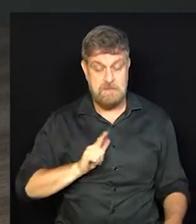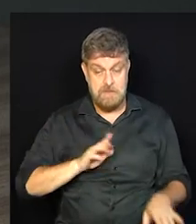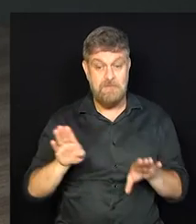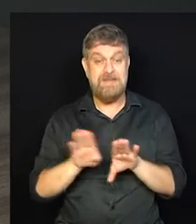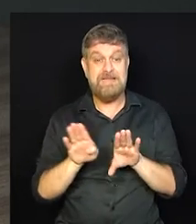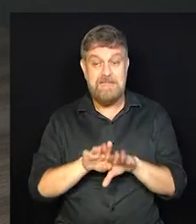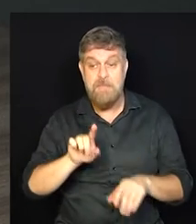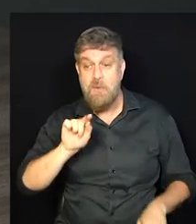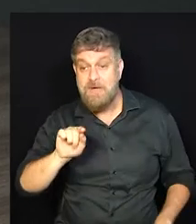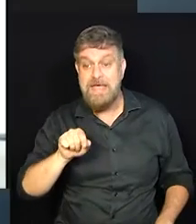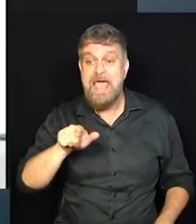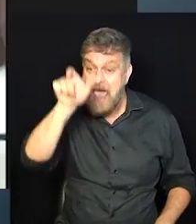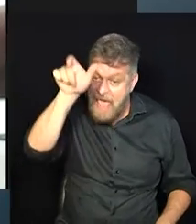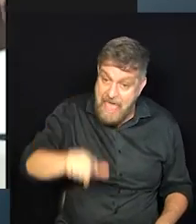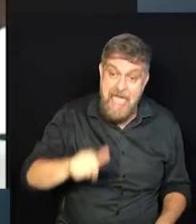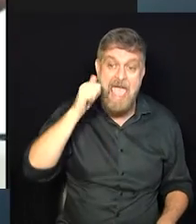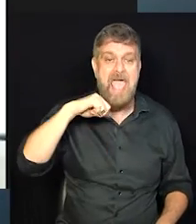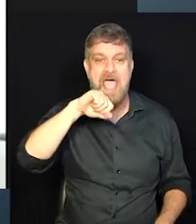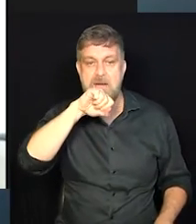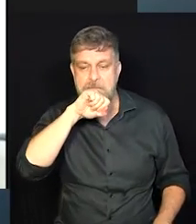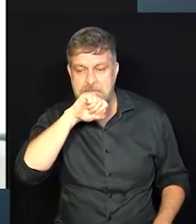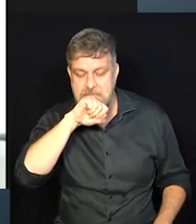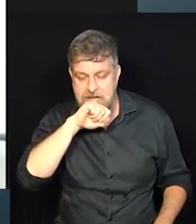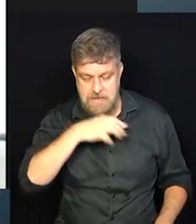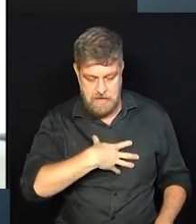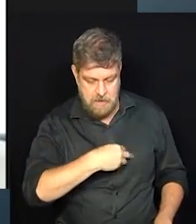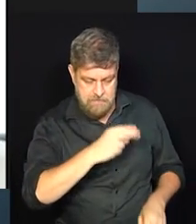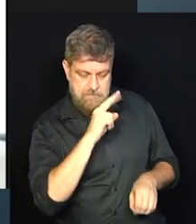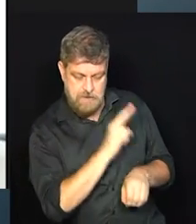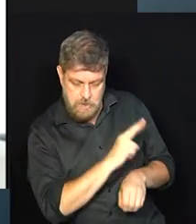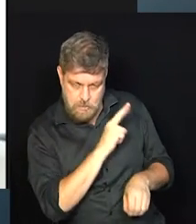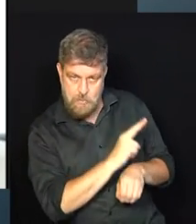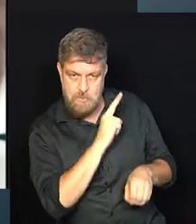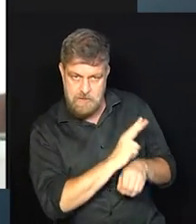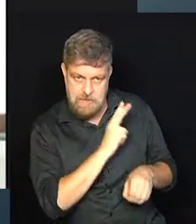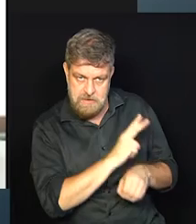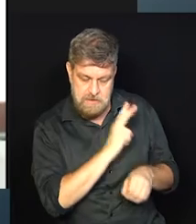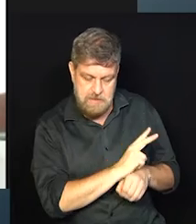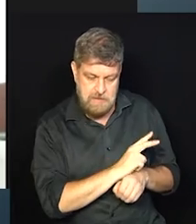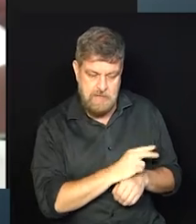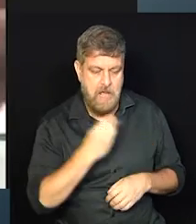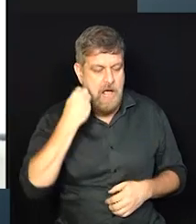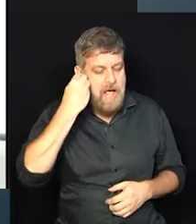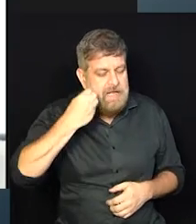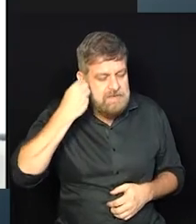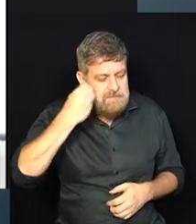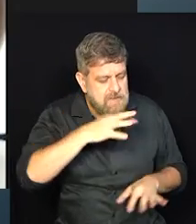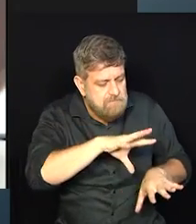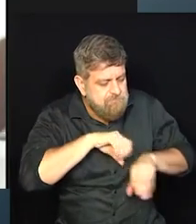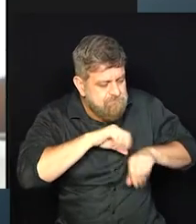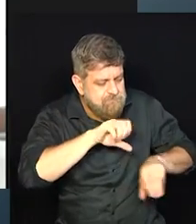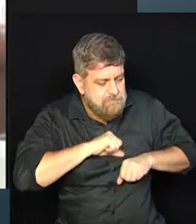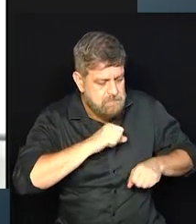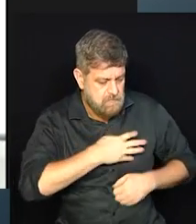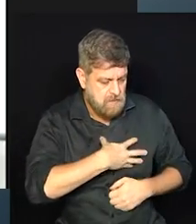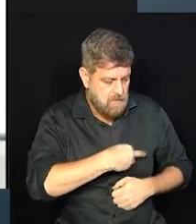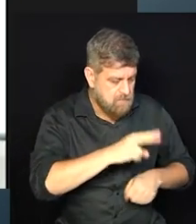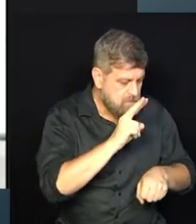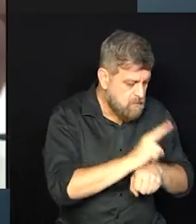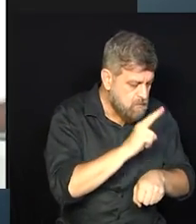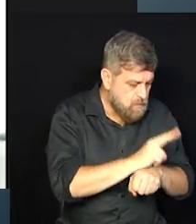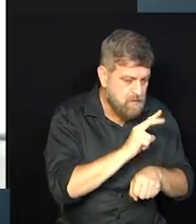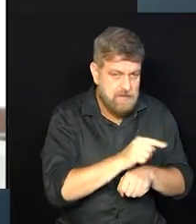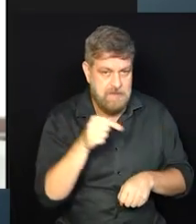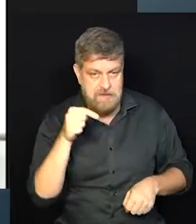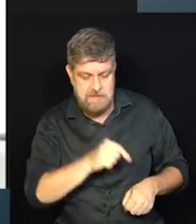conciliando com o fato de ser mãe. Então, sem abrir mão da dinâmica da maternidade, da dinâmica em casa, a